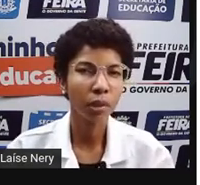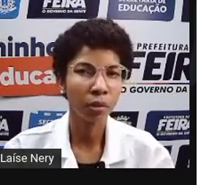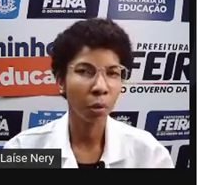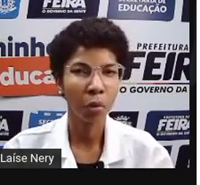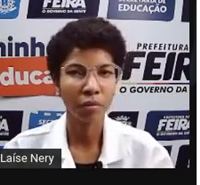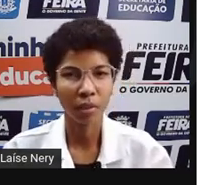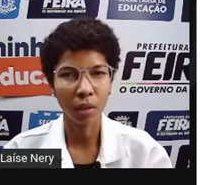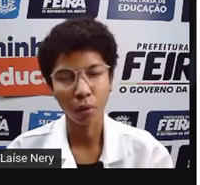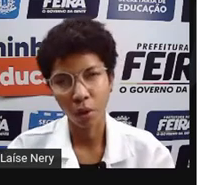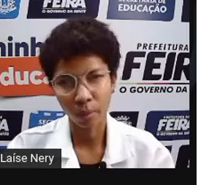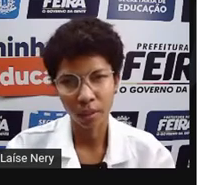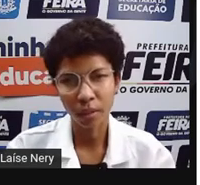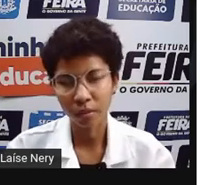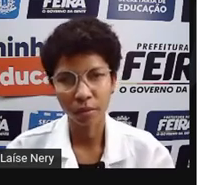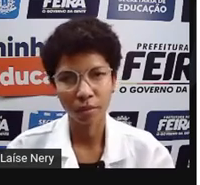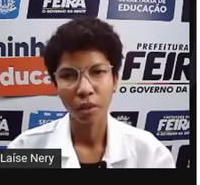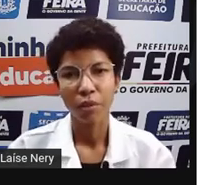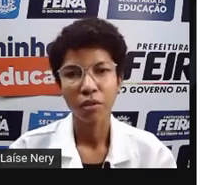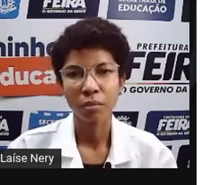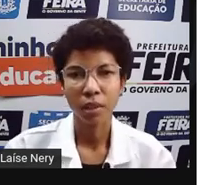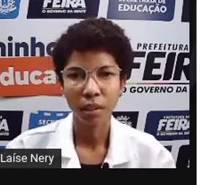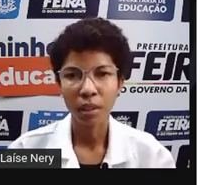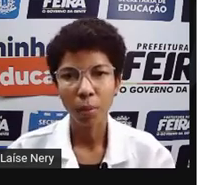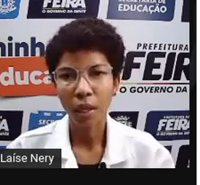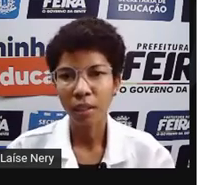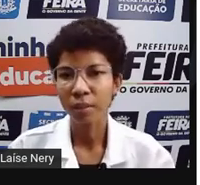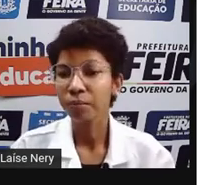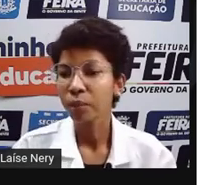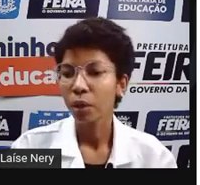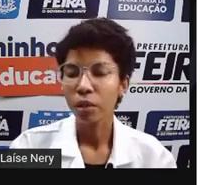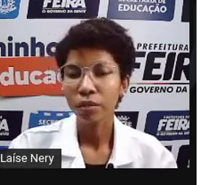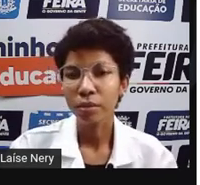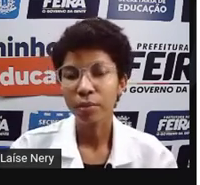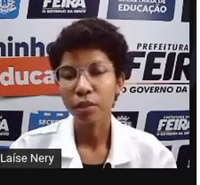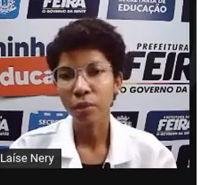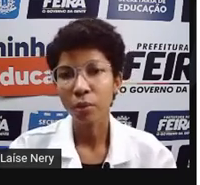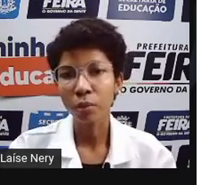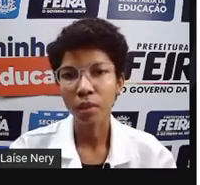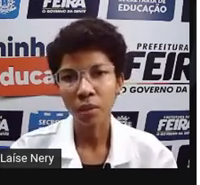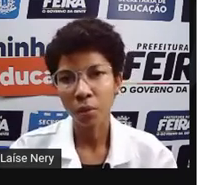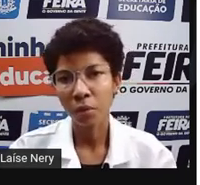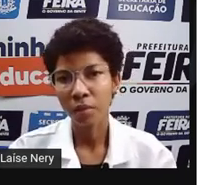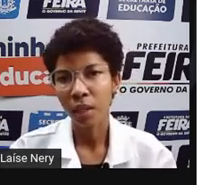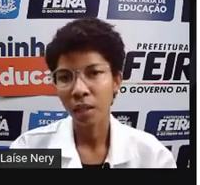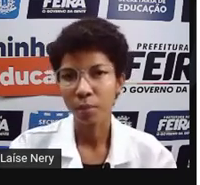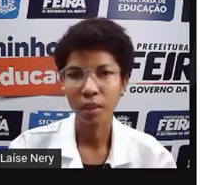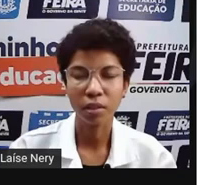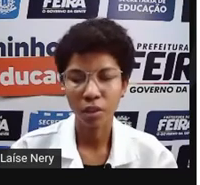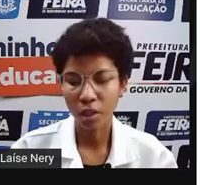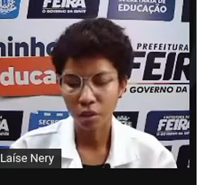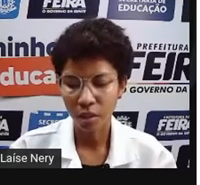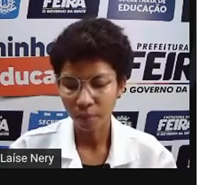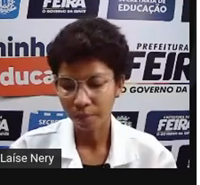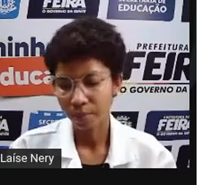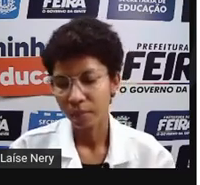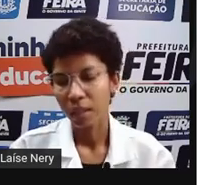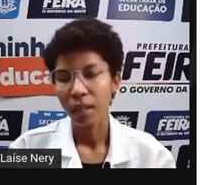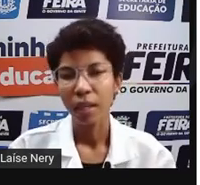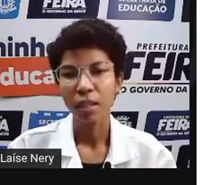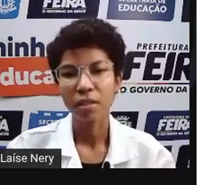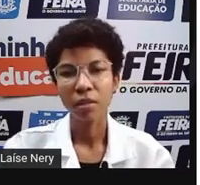uma conta nova na Coelba, nós somos aqui da Bahia, nós vamos pedir uma conta nova na empresa de energia,